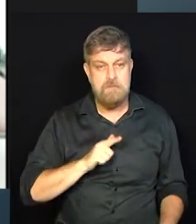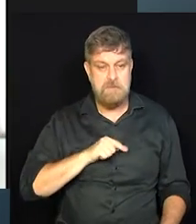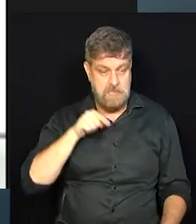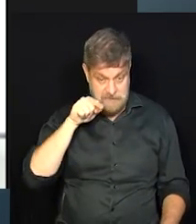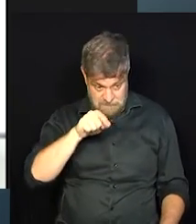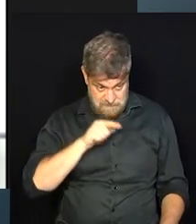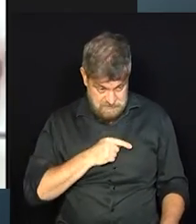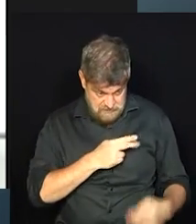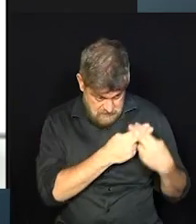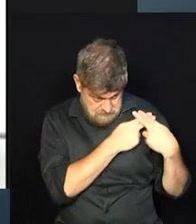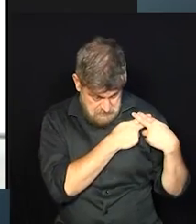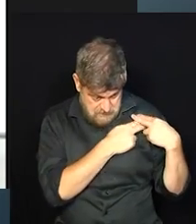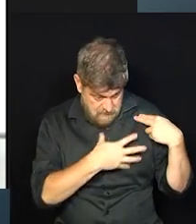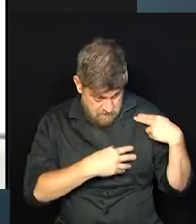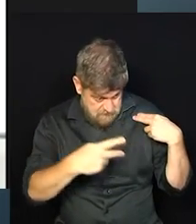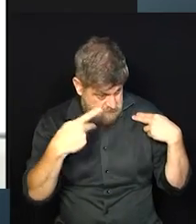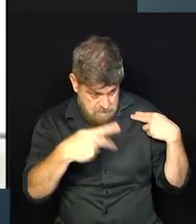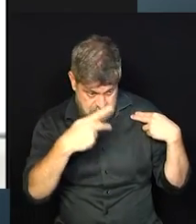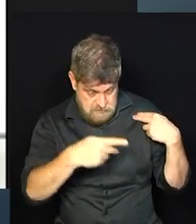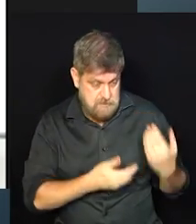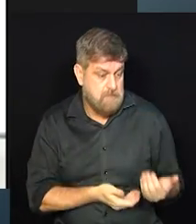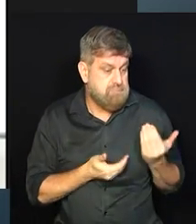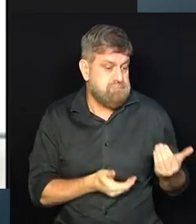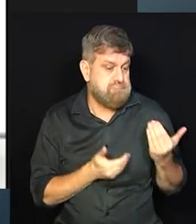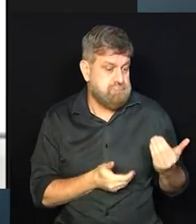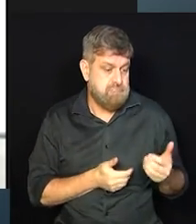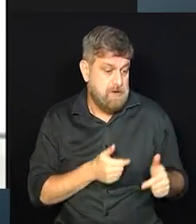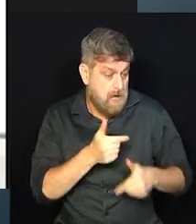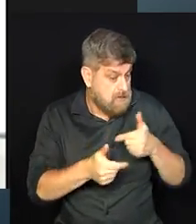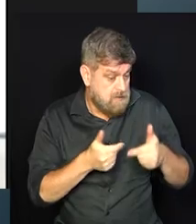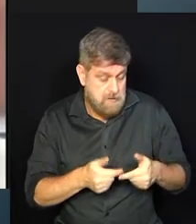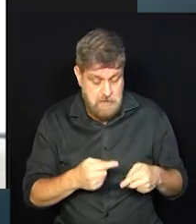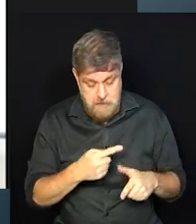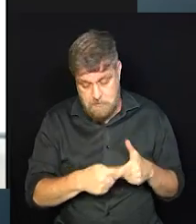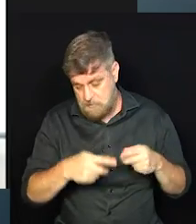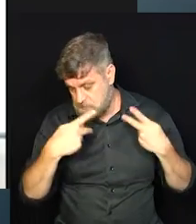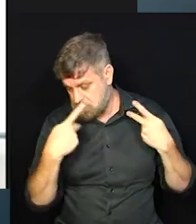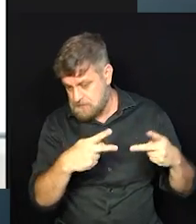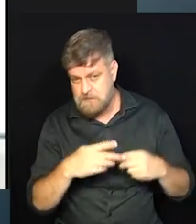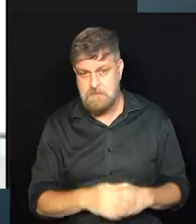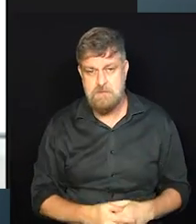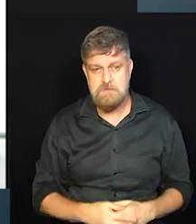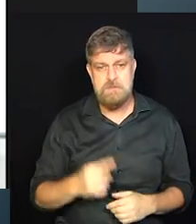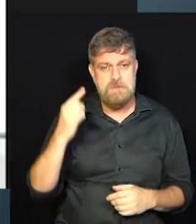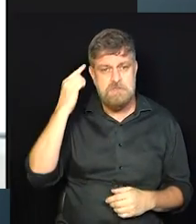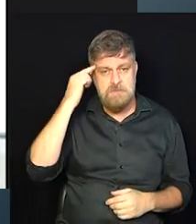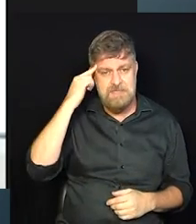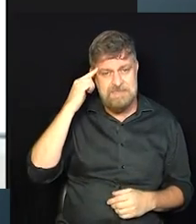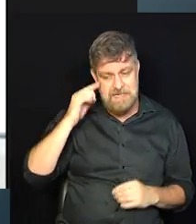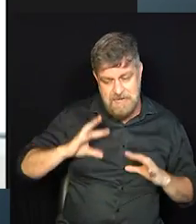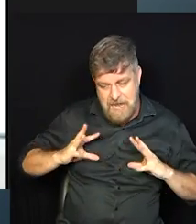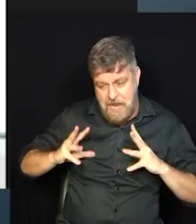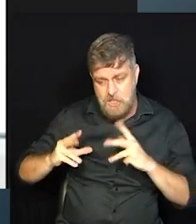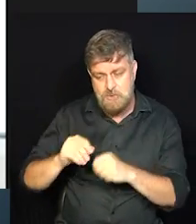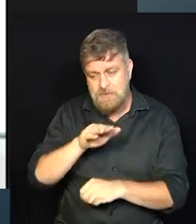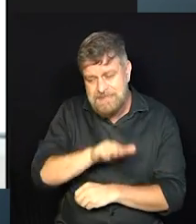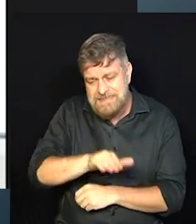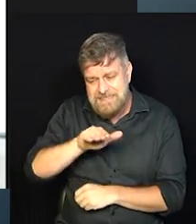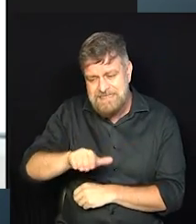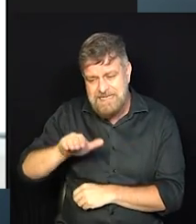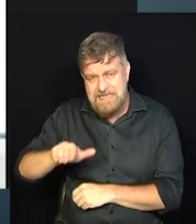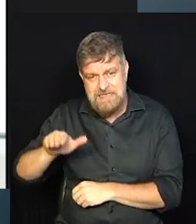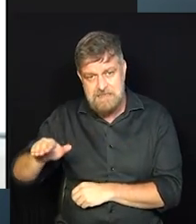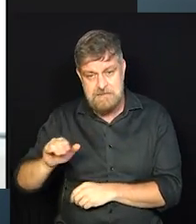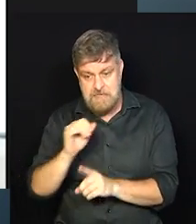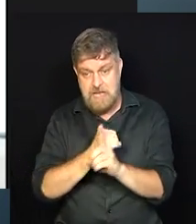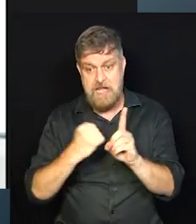né? Quem pariu o Matheus que o envale e na prática se a gente pensar que Matheus e todas essas outras crianças